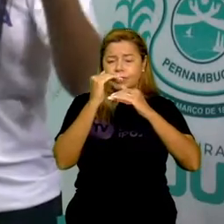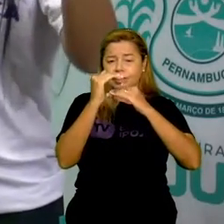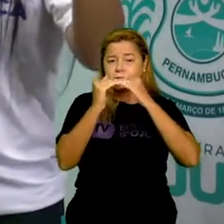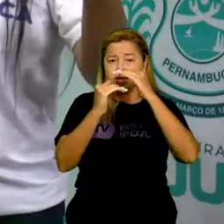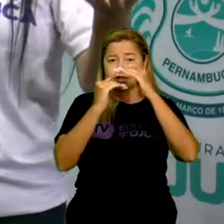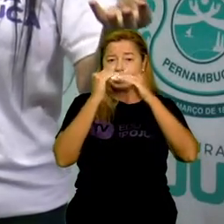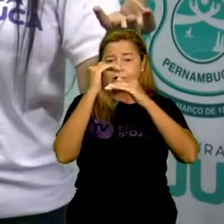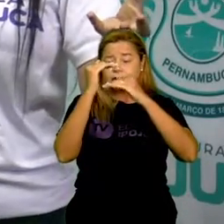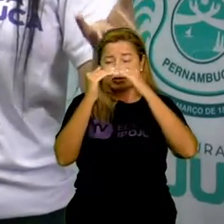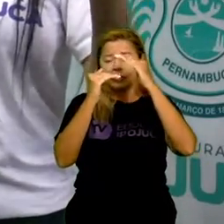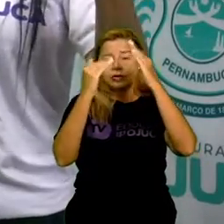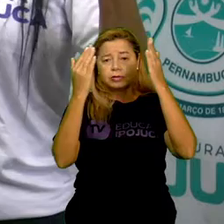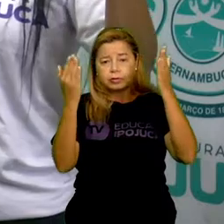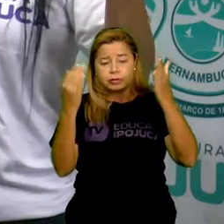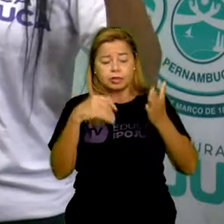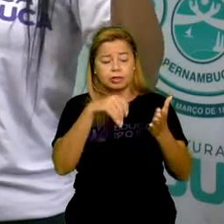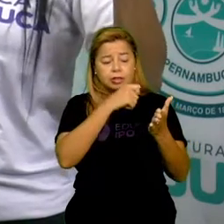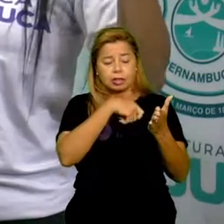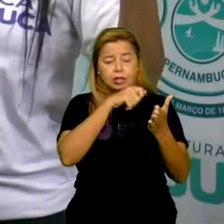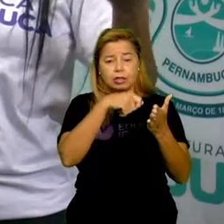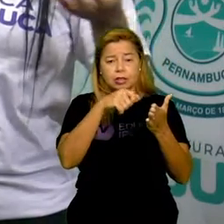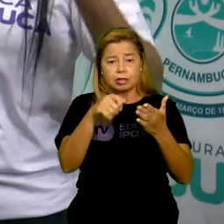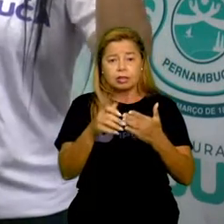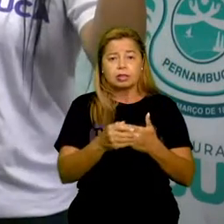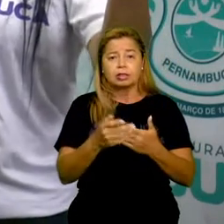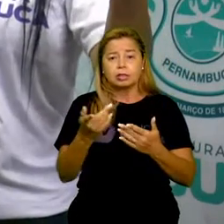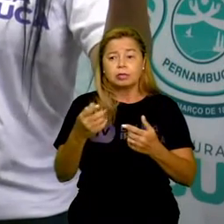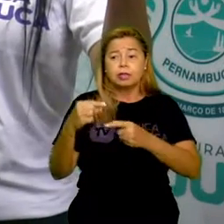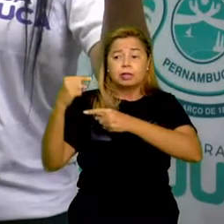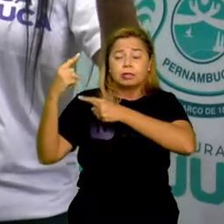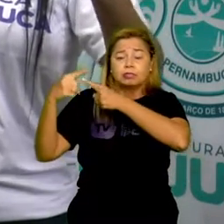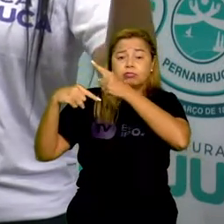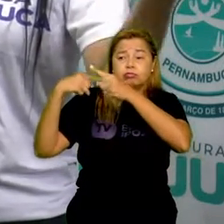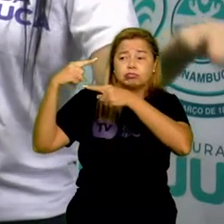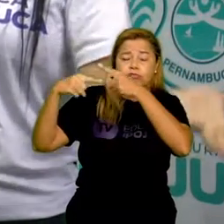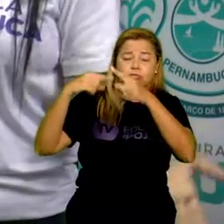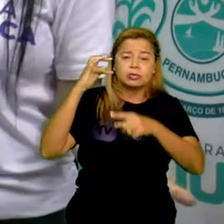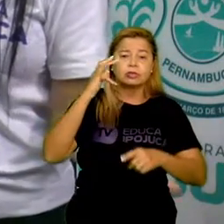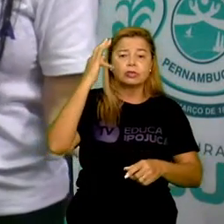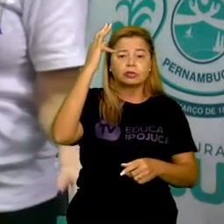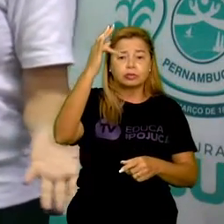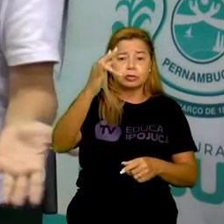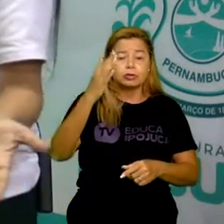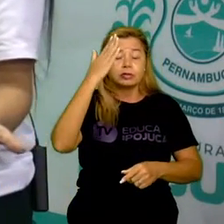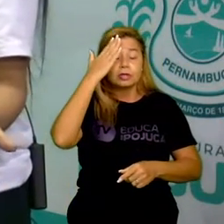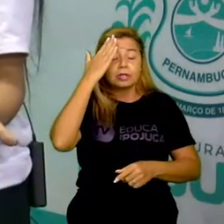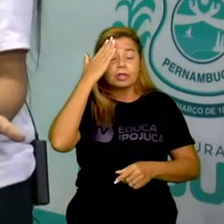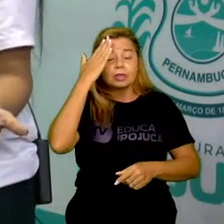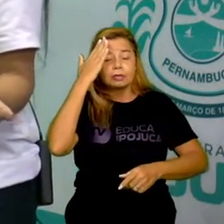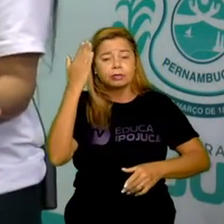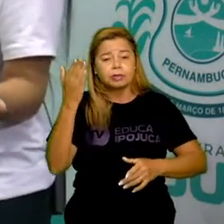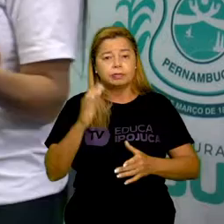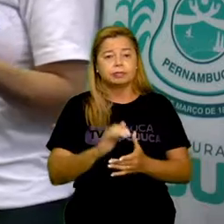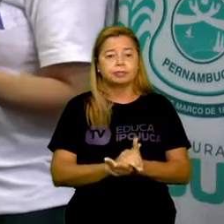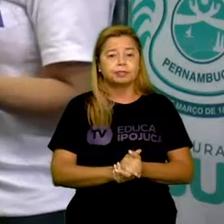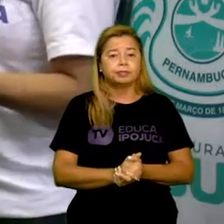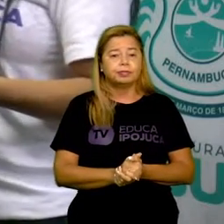escrito, concreto, para que as gerações futuras pudessem ver o que tem acontecido.